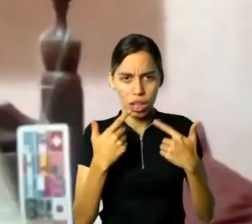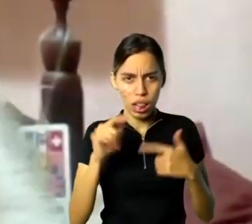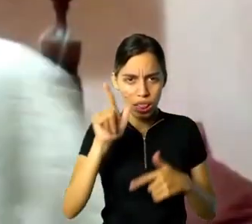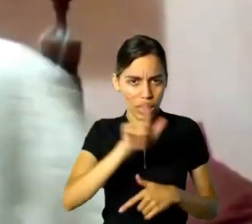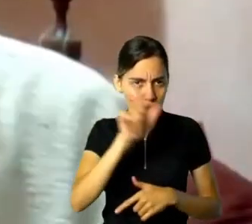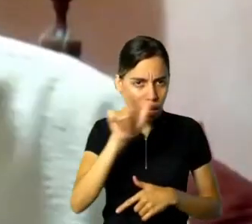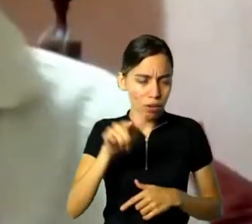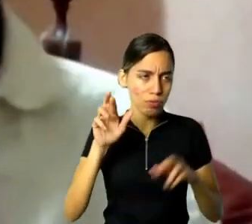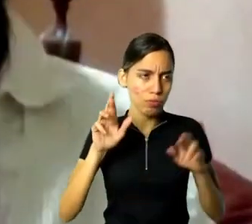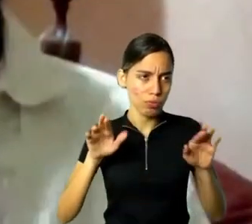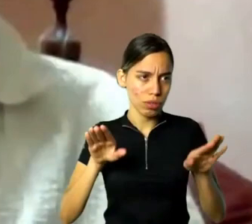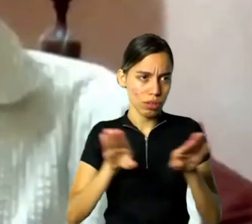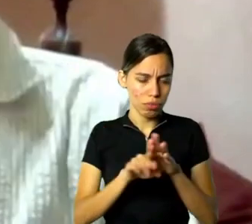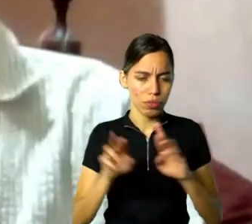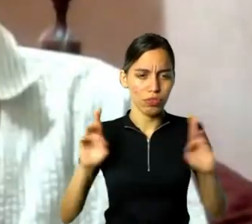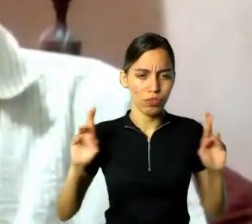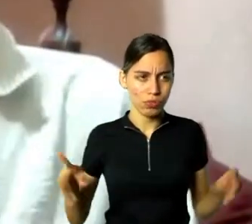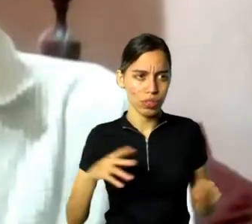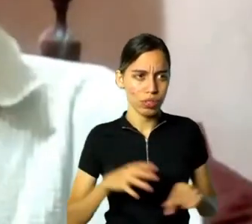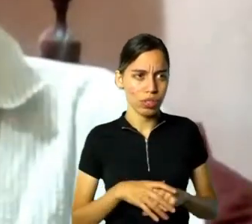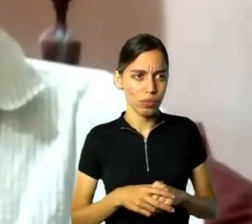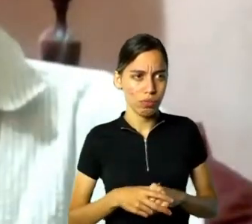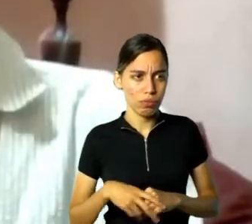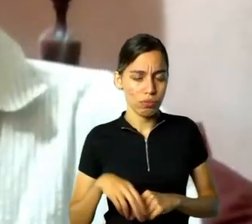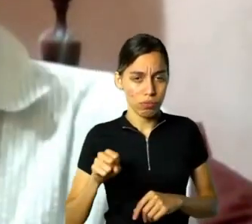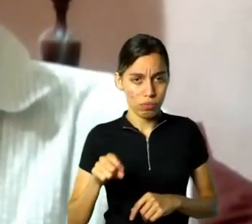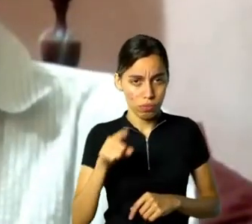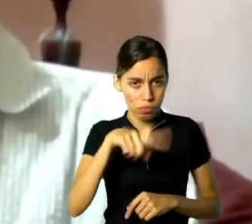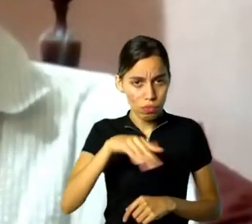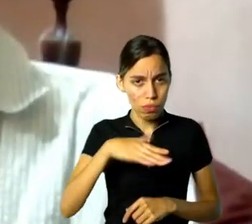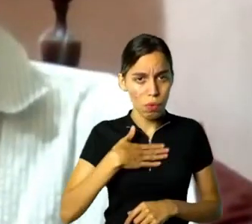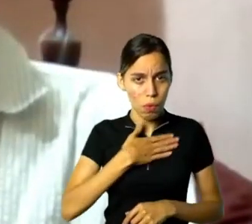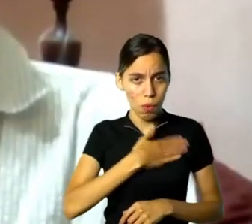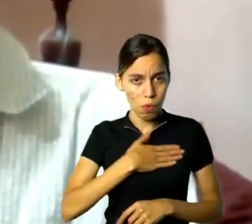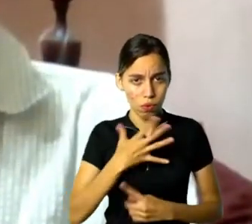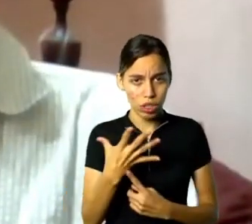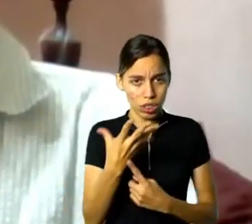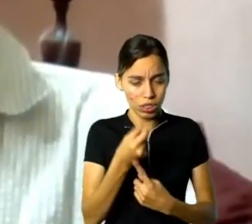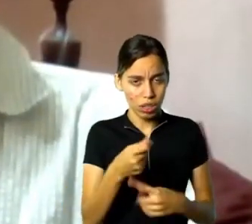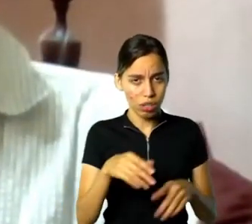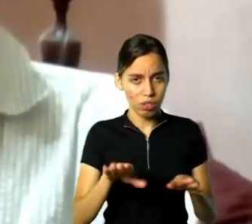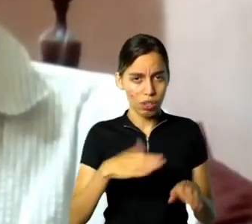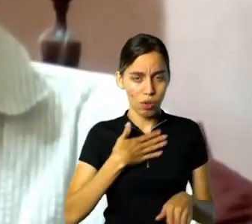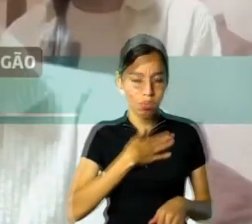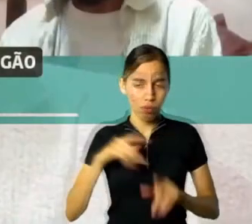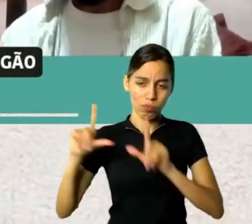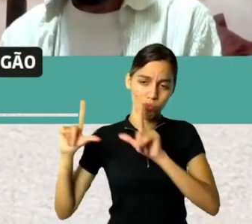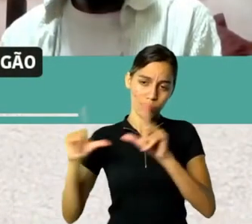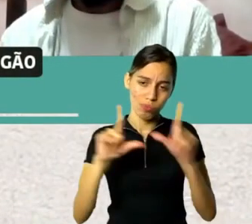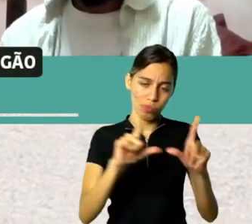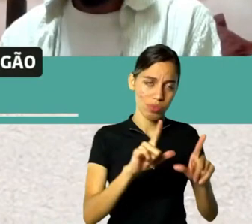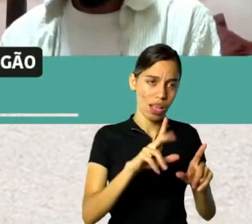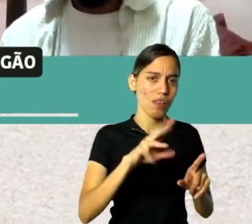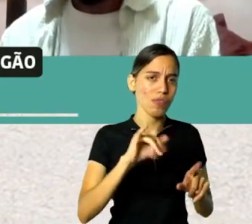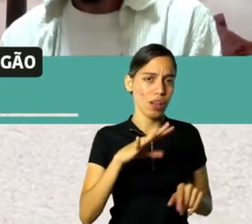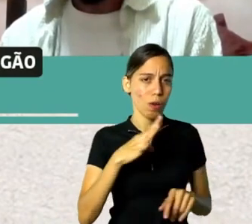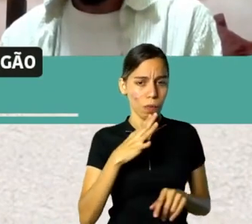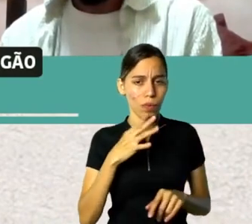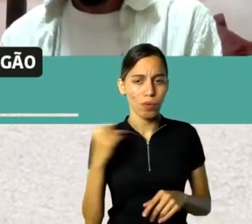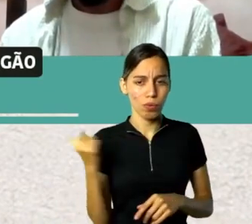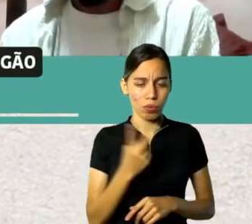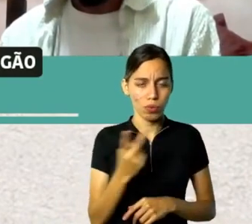Vem uma olhada aí, quem gosta de arte, de quadrinho, para conhecer. Ai, maravilha.